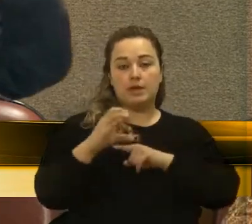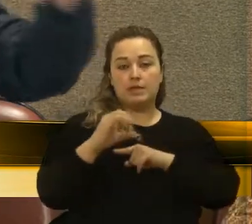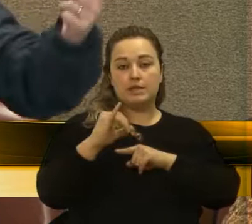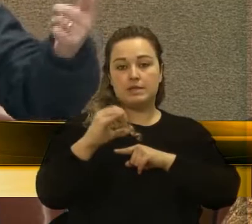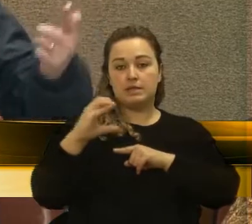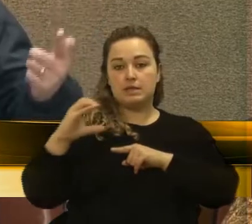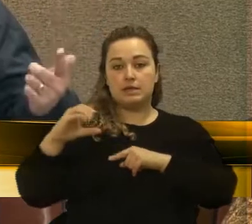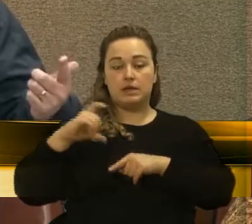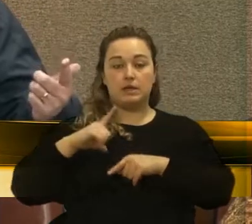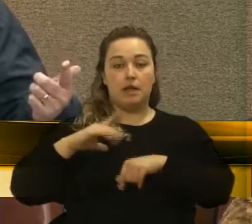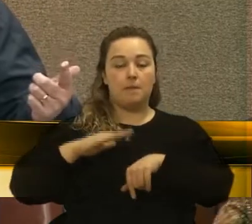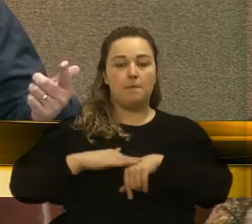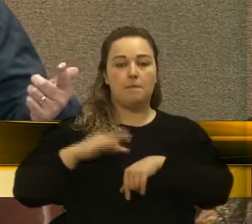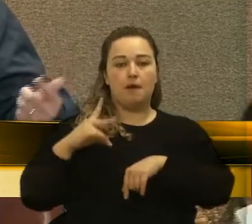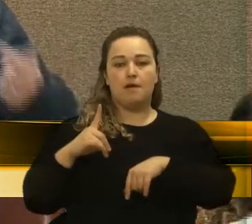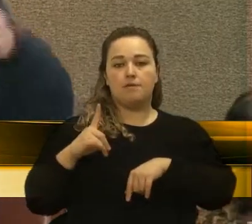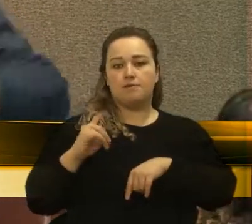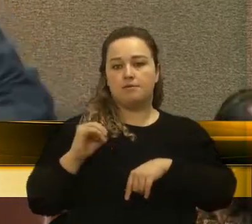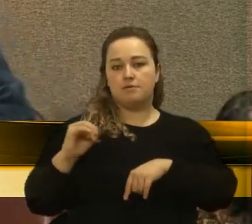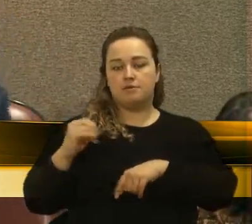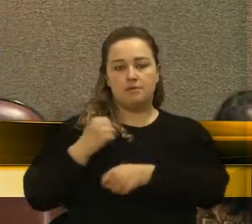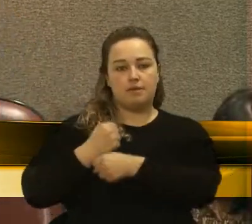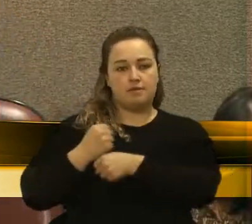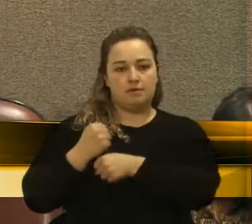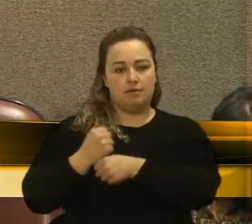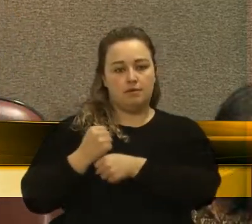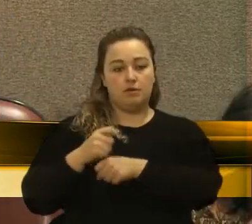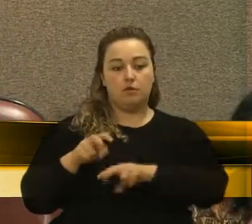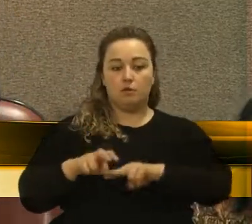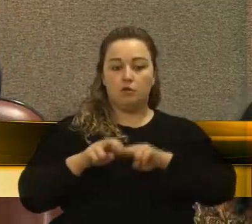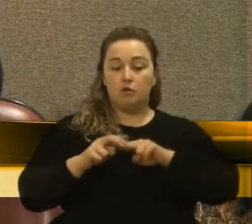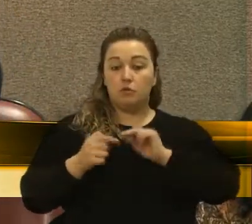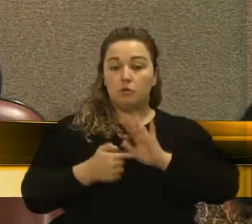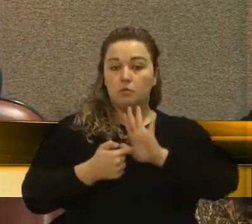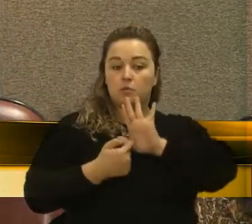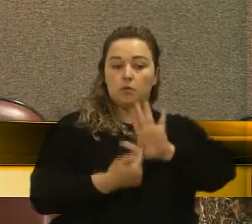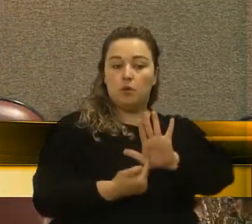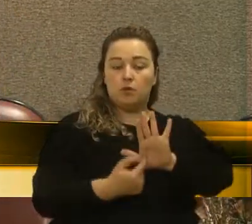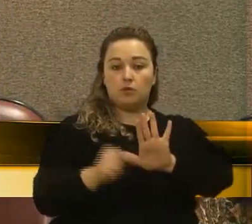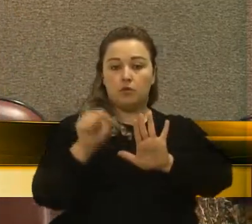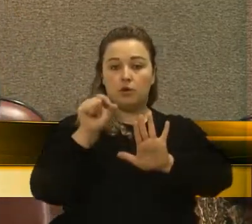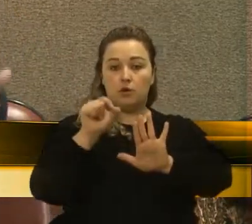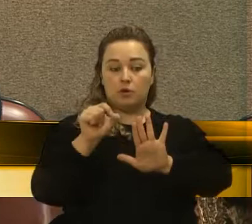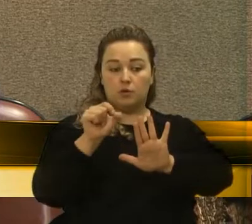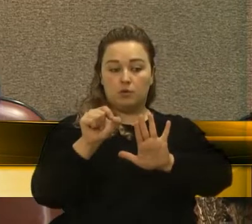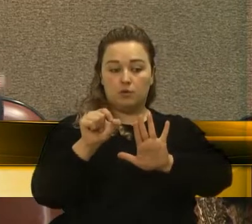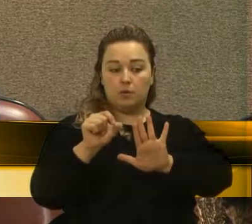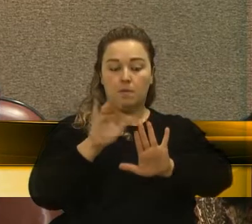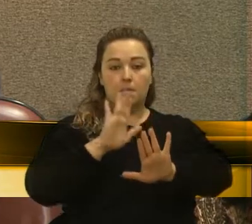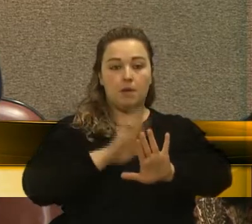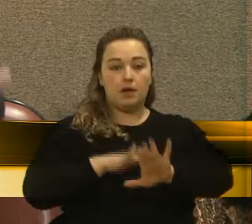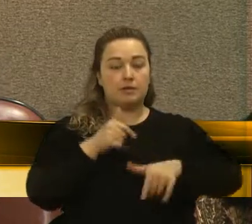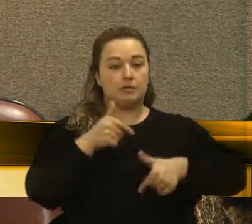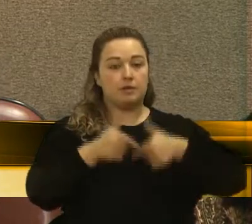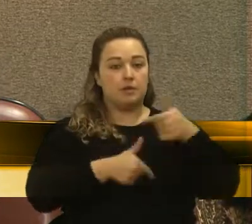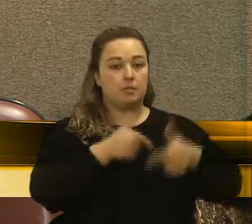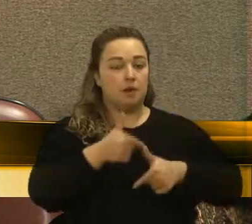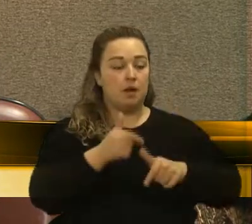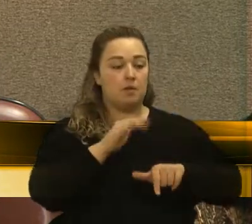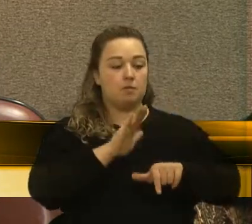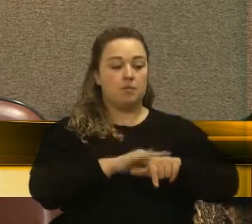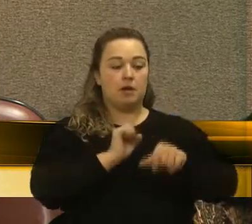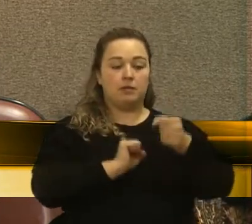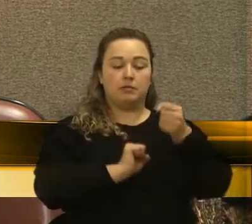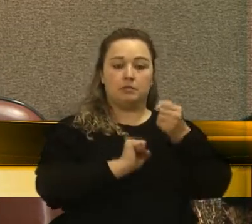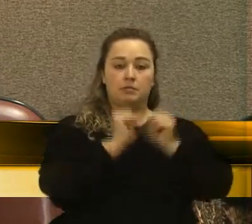mais de 100 anos. Então, isso demonstra que a grande geração de emprego, de trabalho e de renda